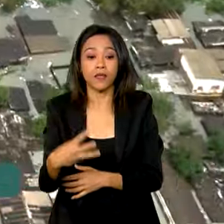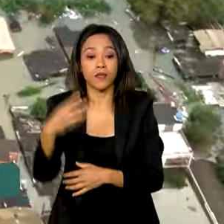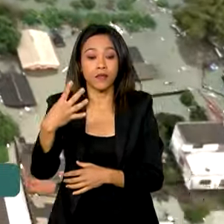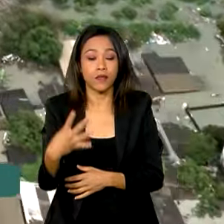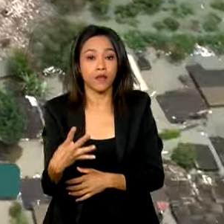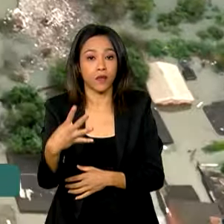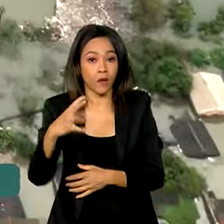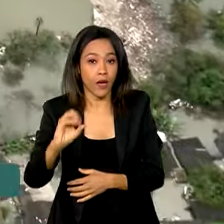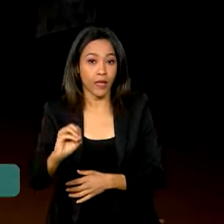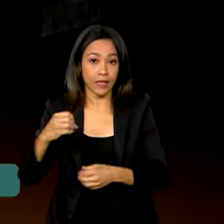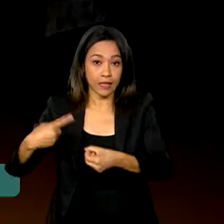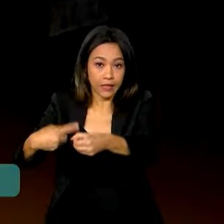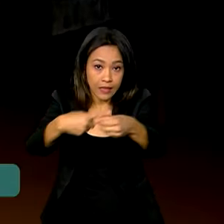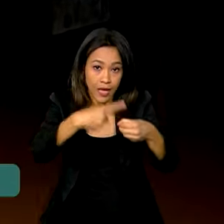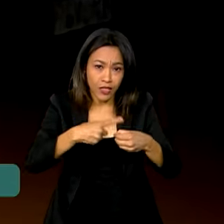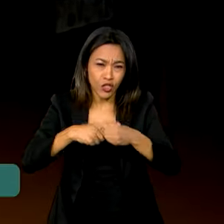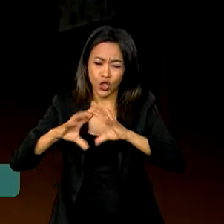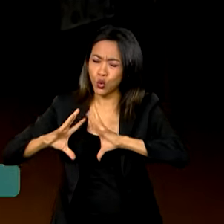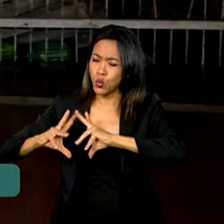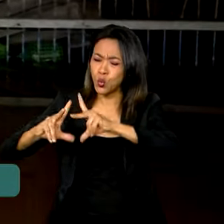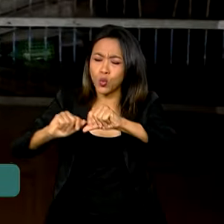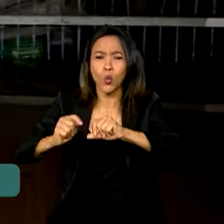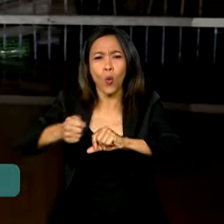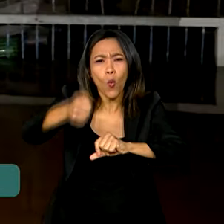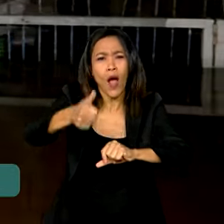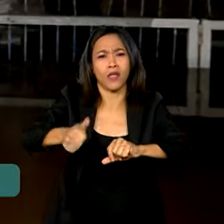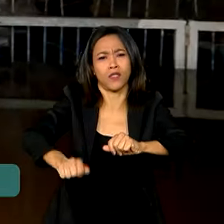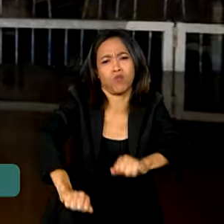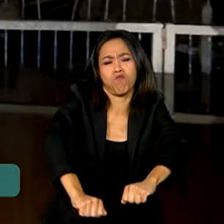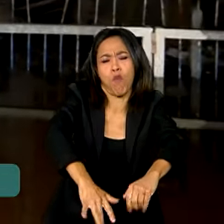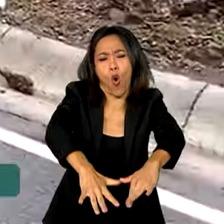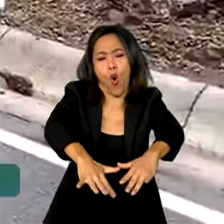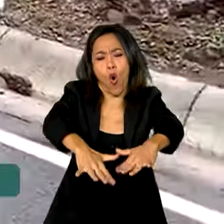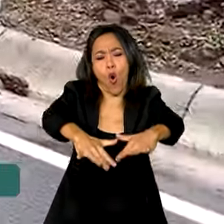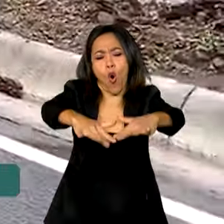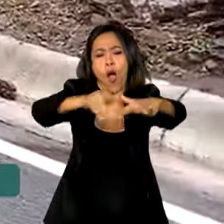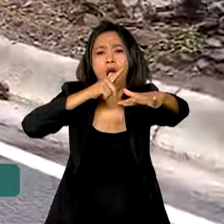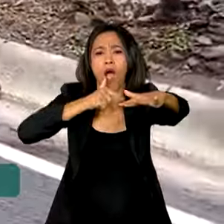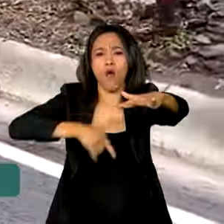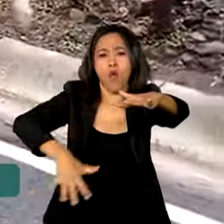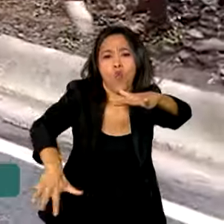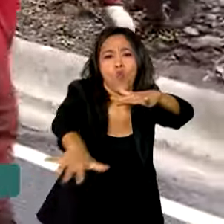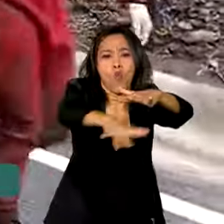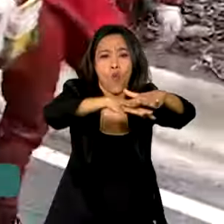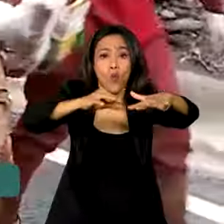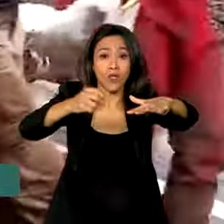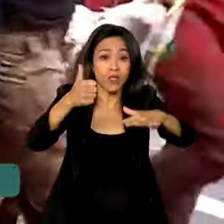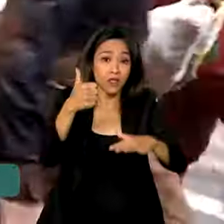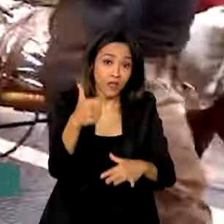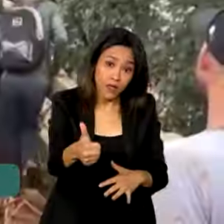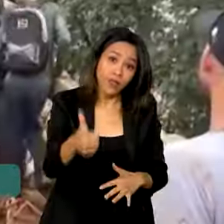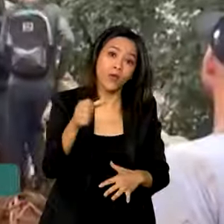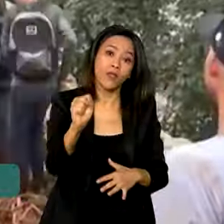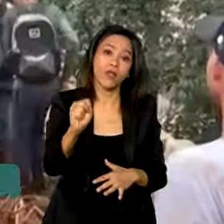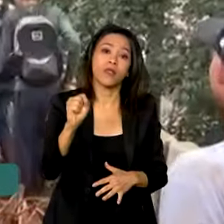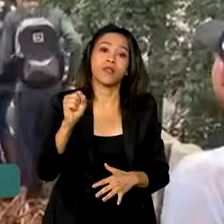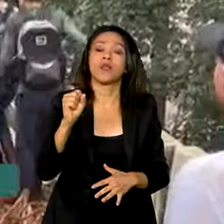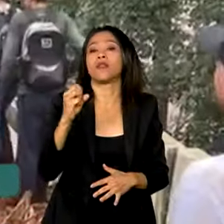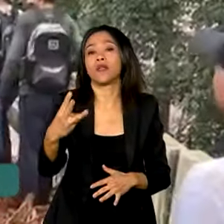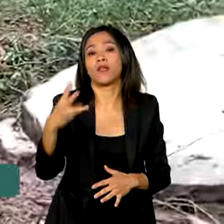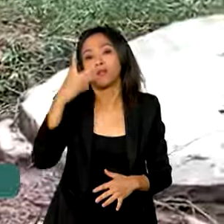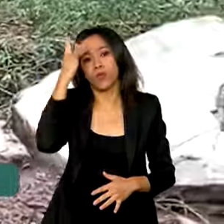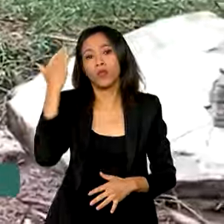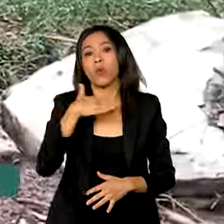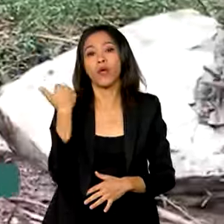ficaram total ou parcialmente embaixo da água. 183 pessoas morreram e ainda há